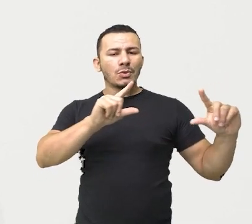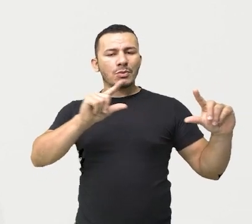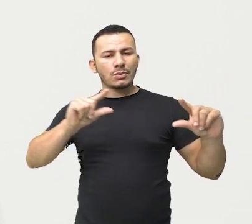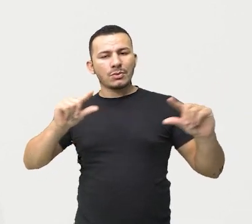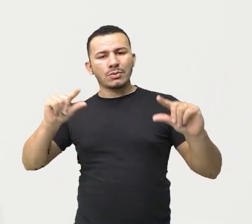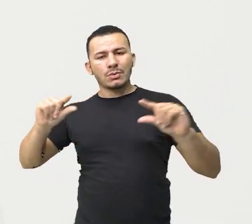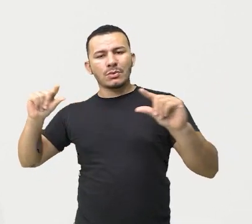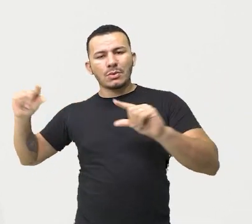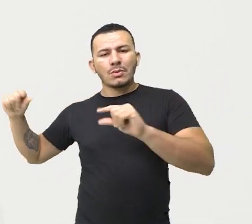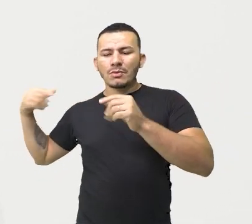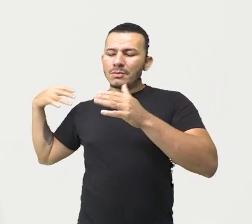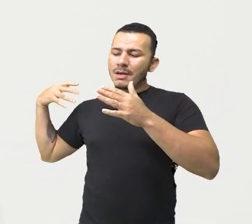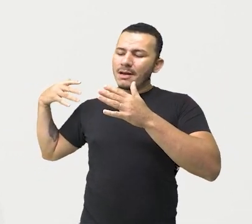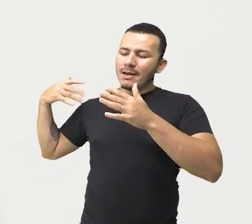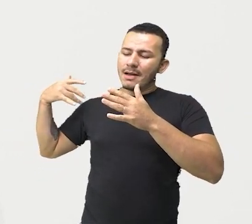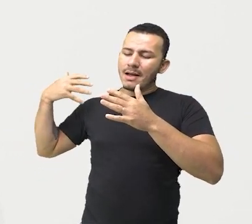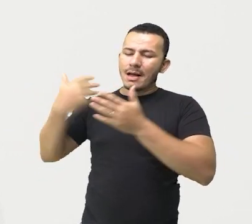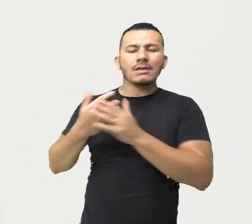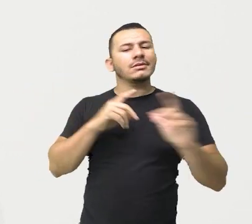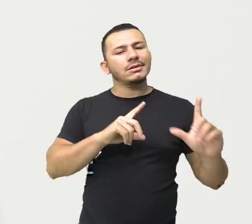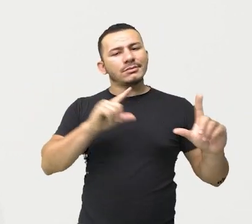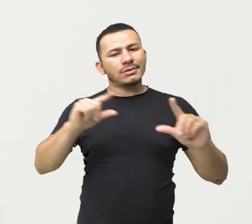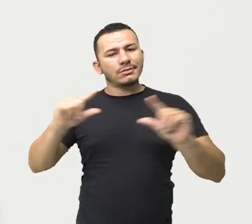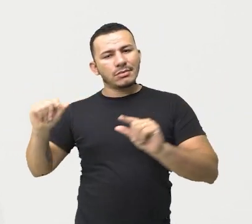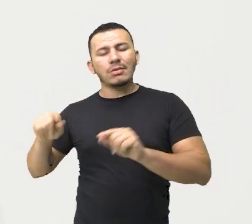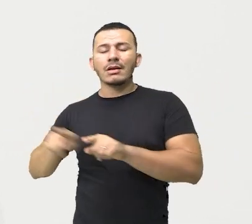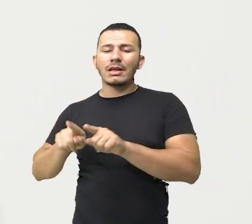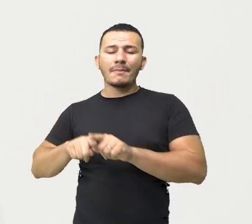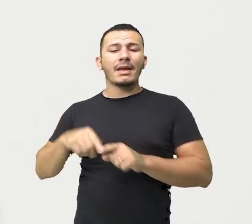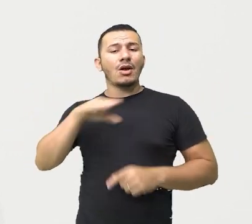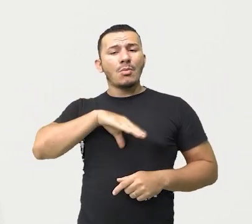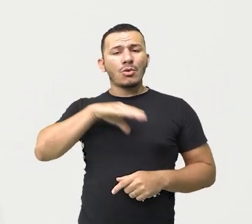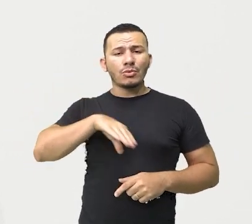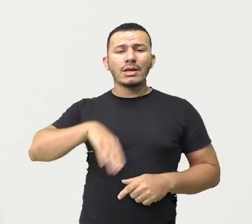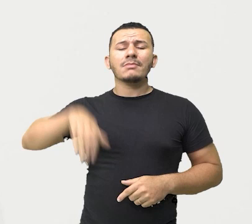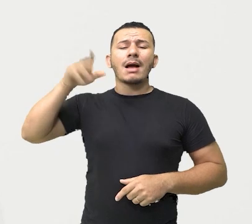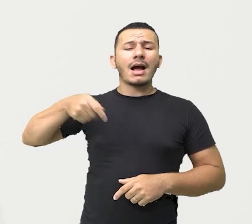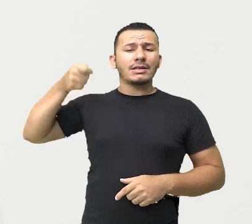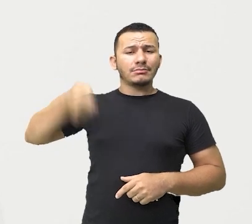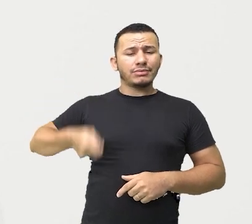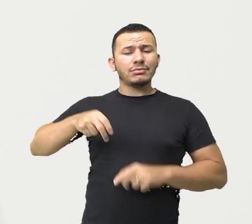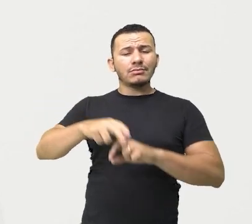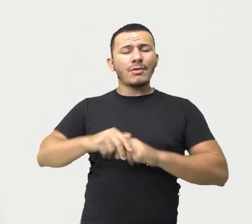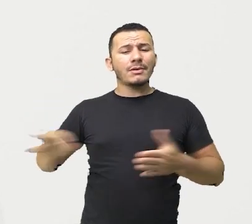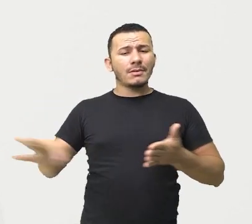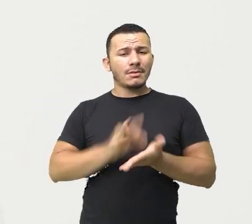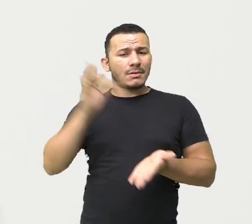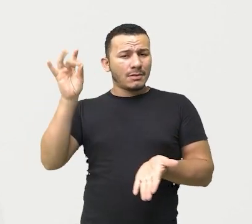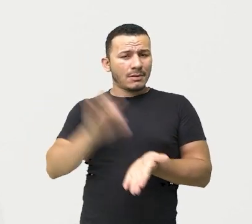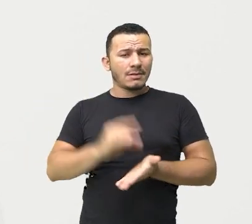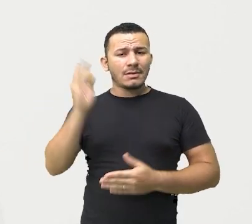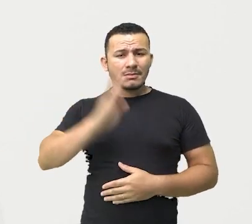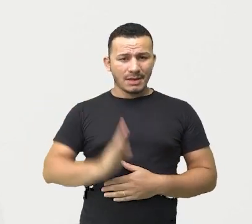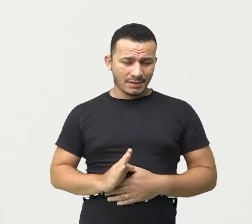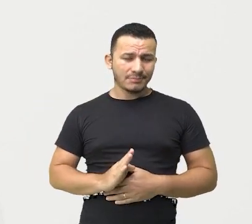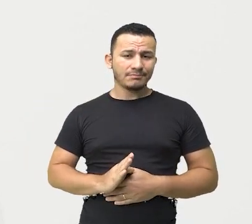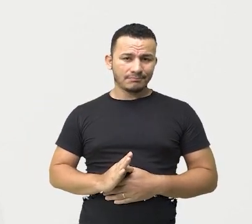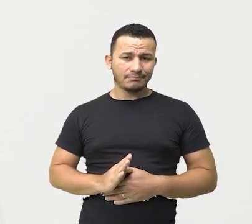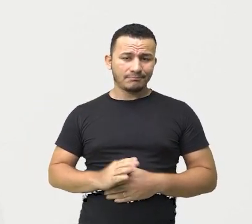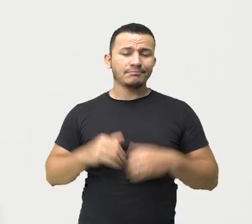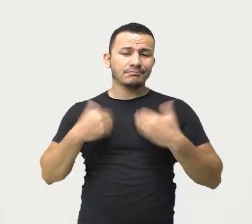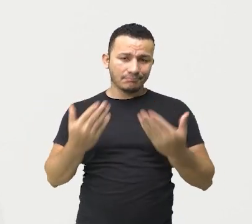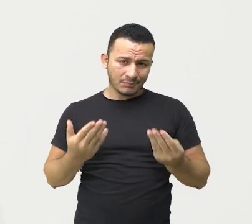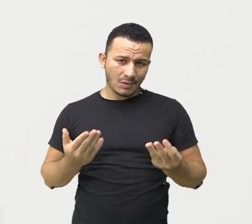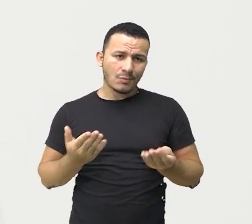longo da história, claro, além da imposição da língua portuguesa, que foi colocada como língua oficial aqui no Brasil, certo? E